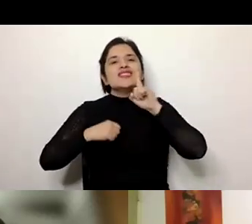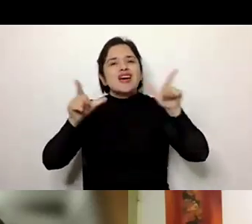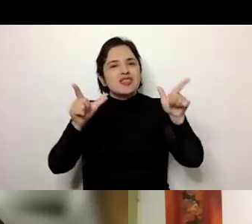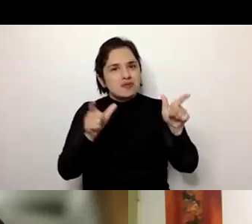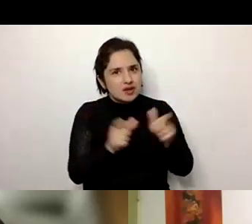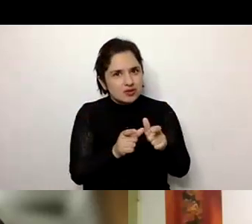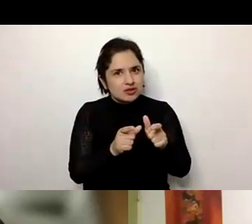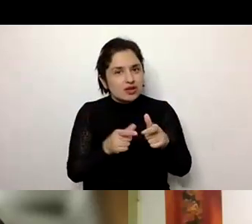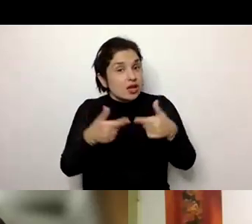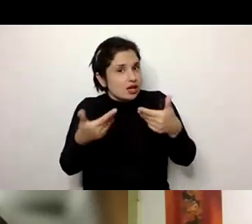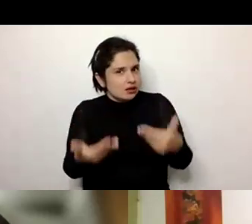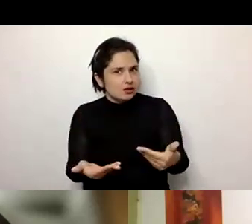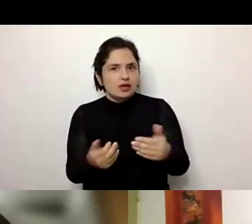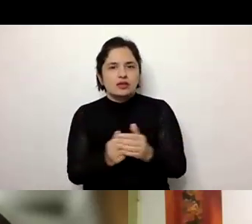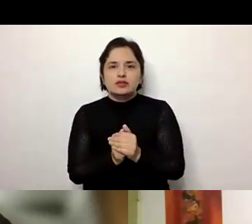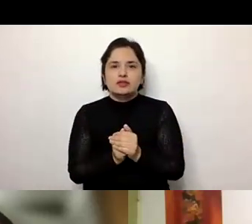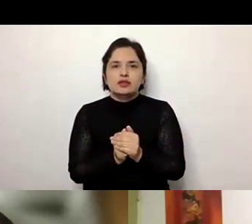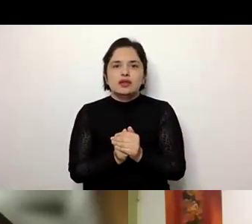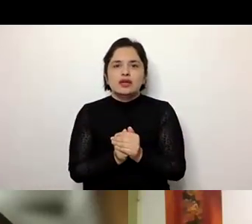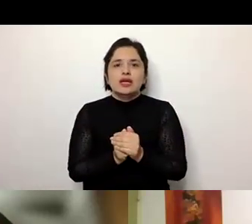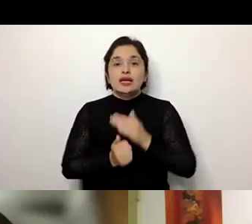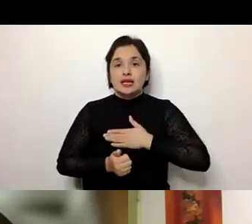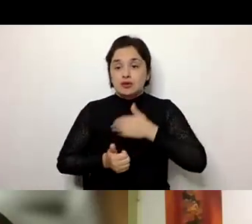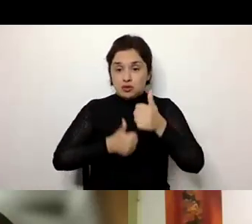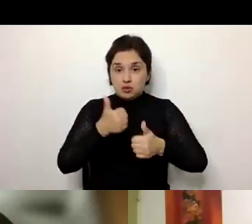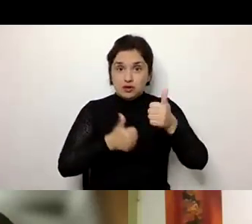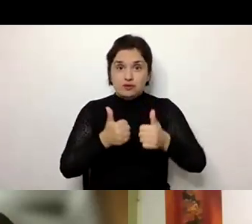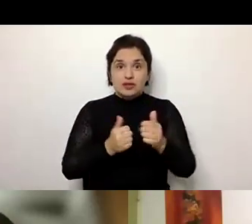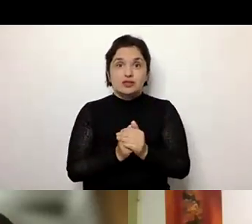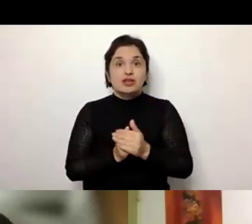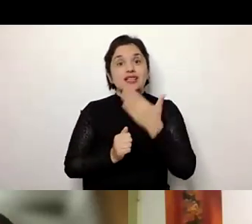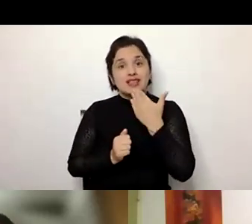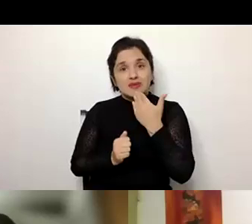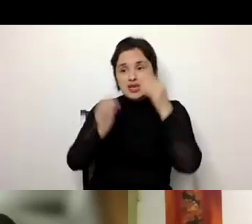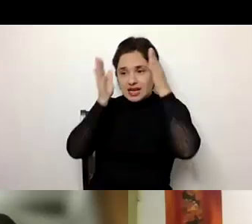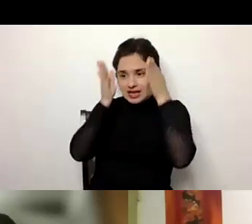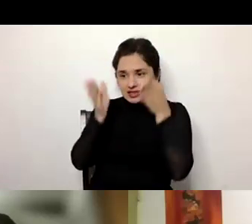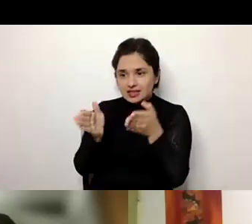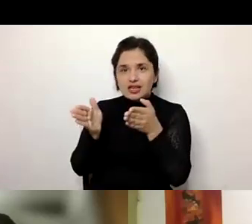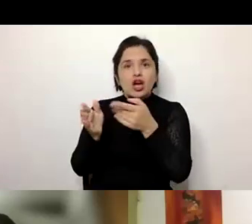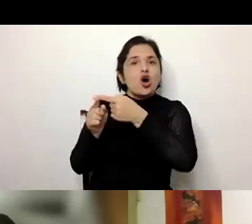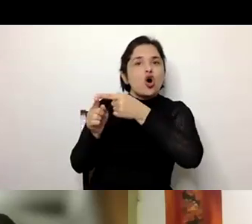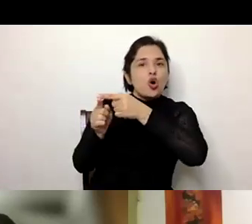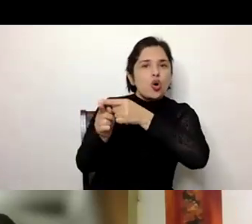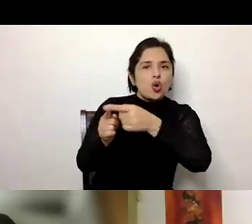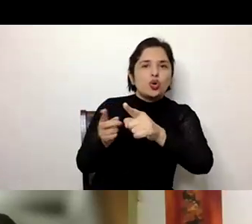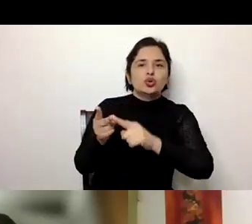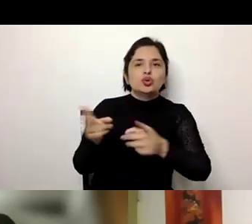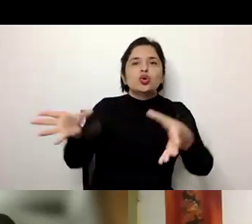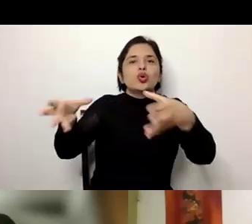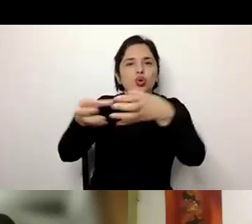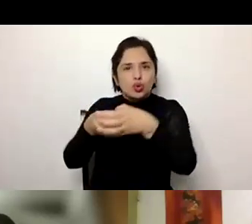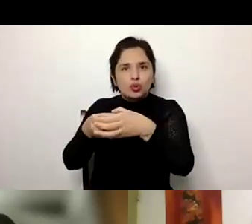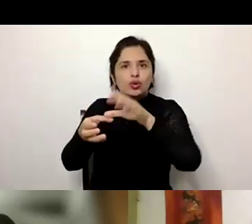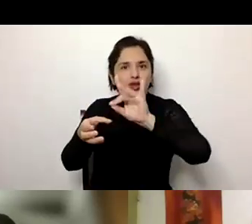então nós teremos profissionais para atuar também nessa outra, nesse outro público que